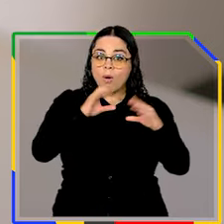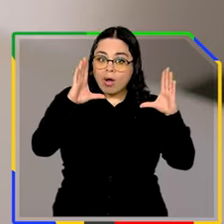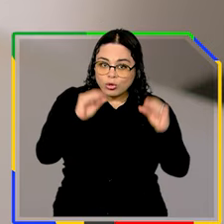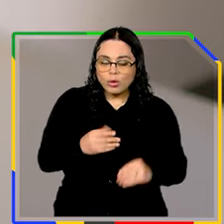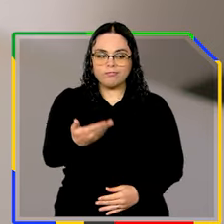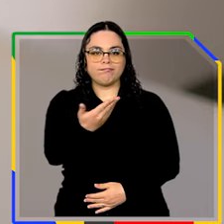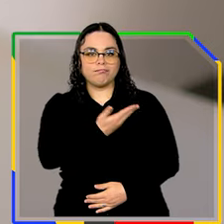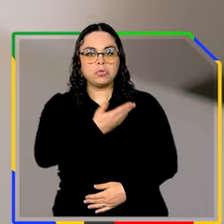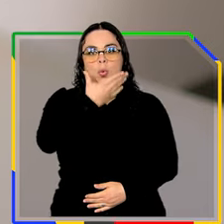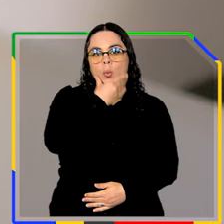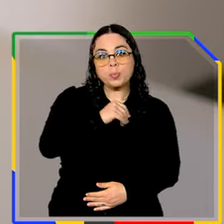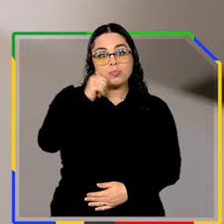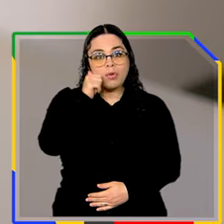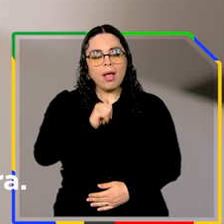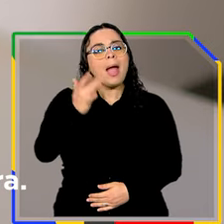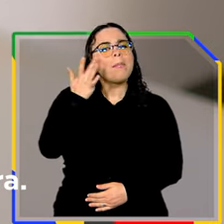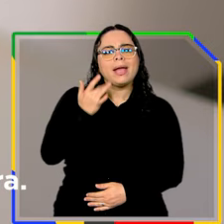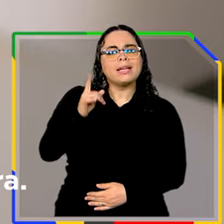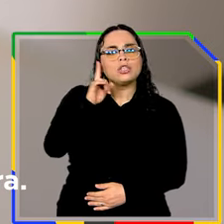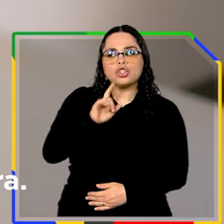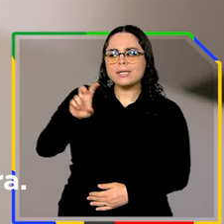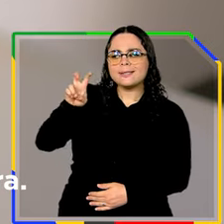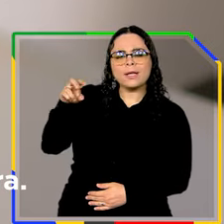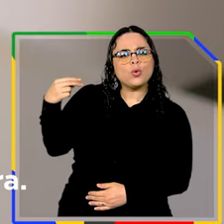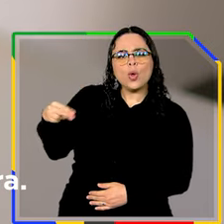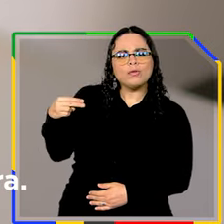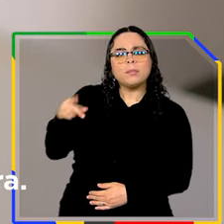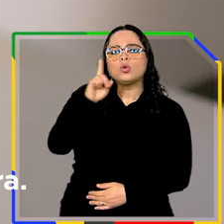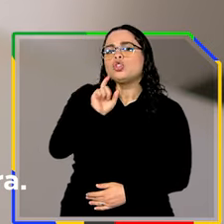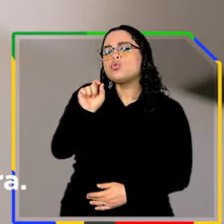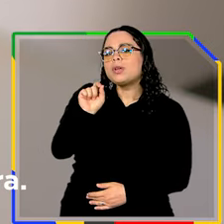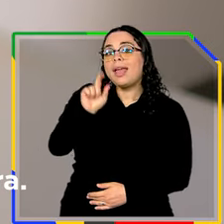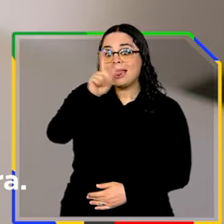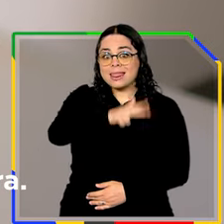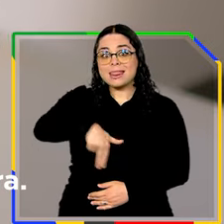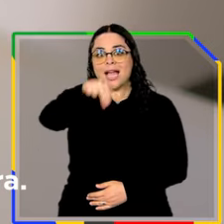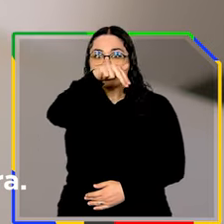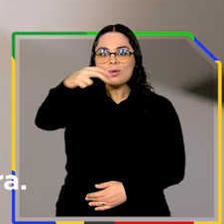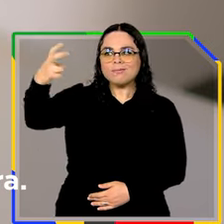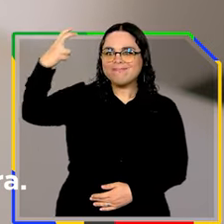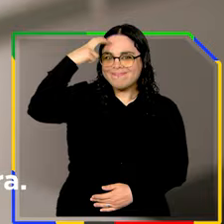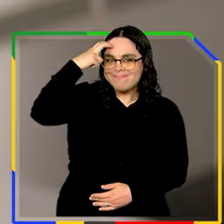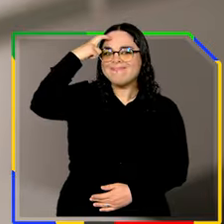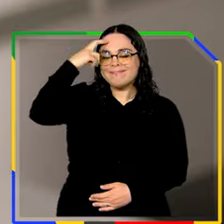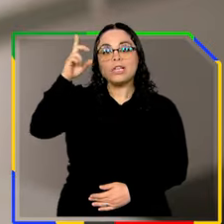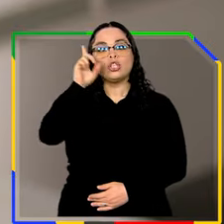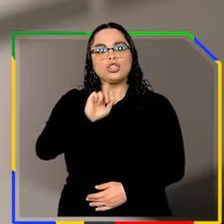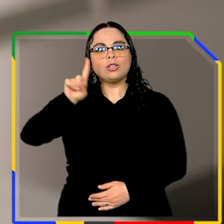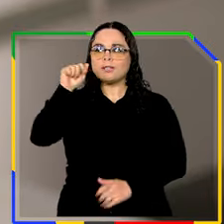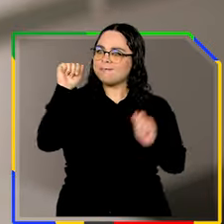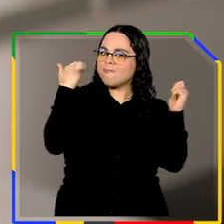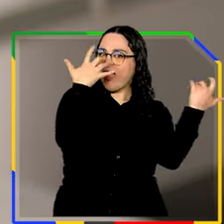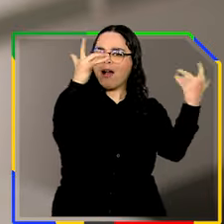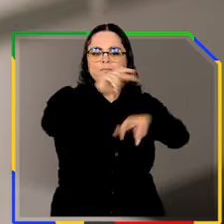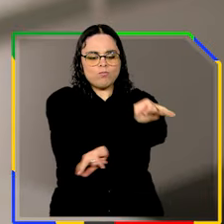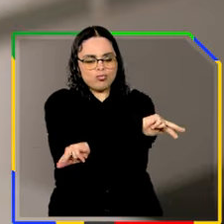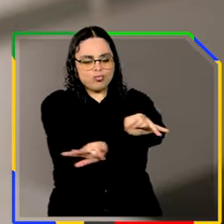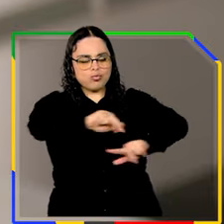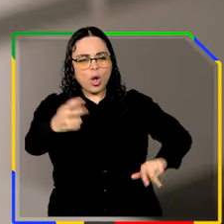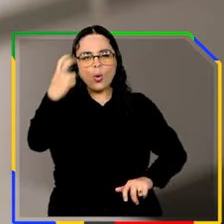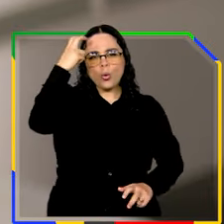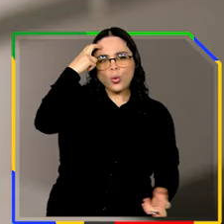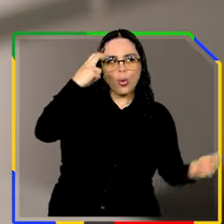Boa noite, amigos e amigas. Amanhã, dia 5 de novembro, é o Dia Nacional da Cultura. Um dia para celebrarmos a